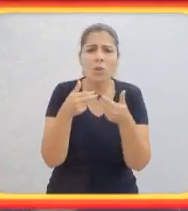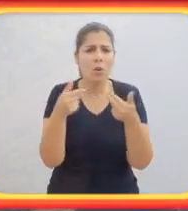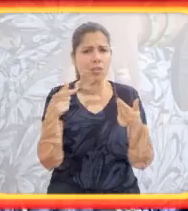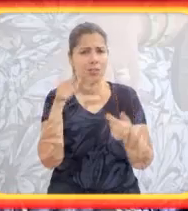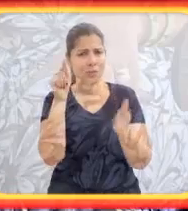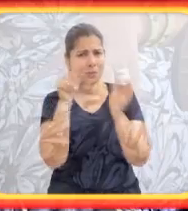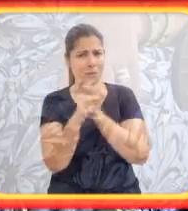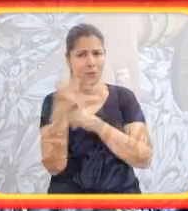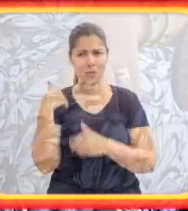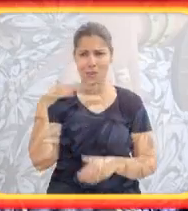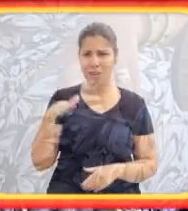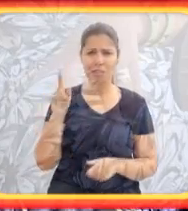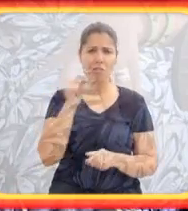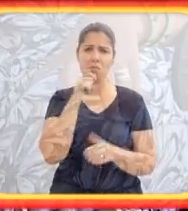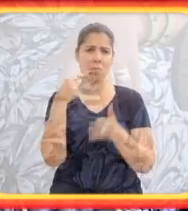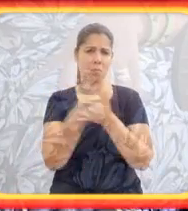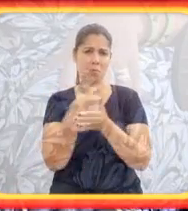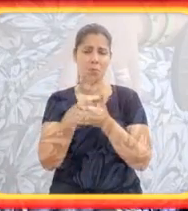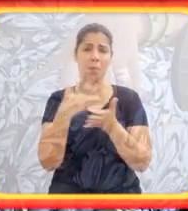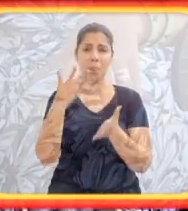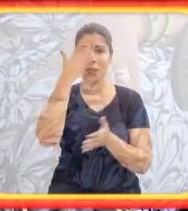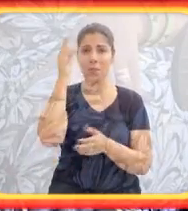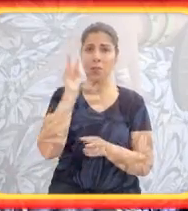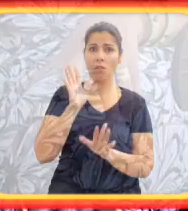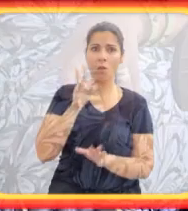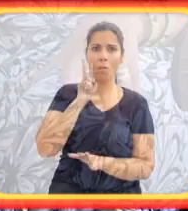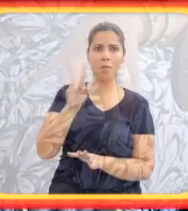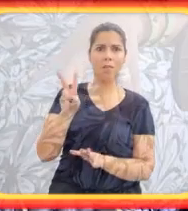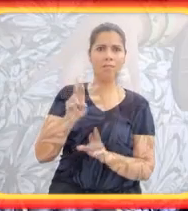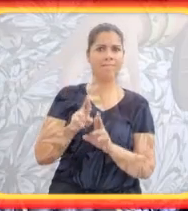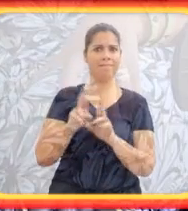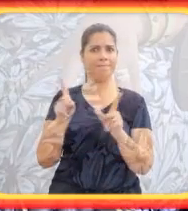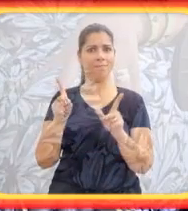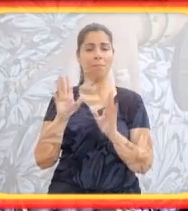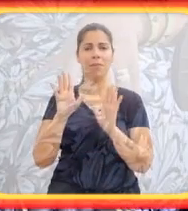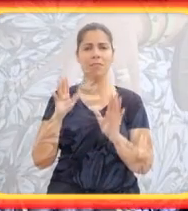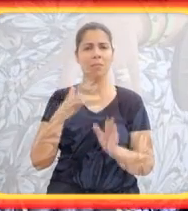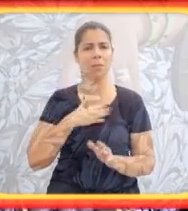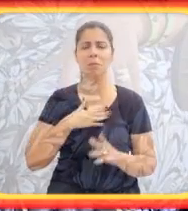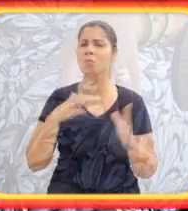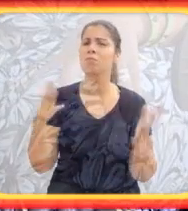você, quando criança, nem se pergunta ainda. As pessoas já começam a olhar com a diferença.